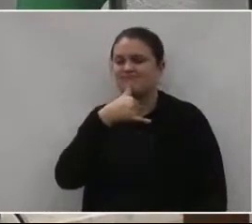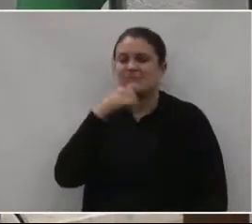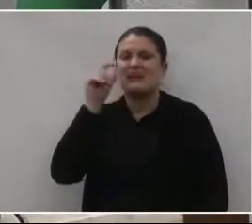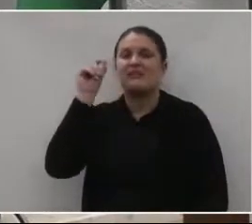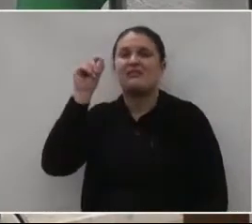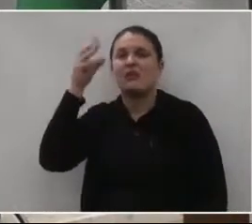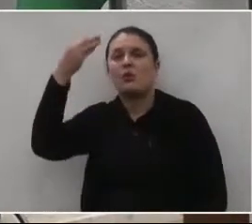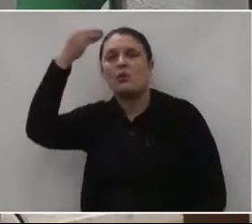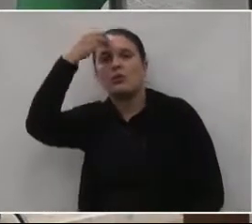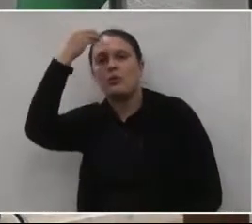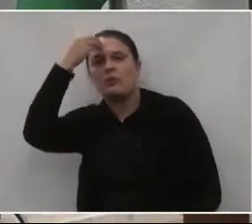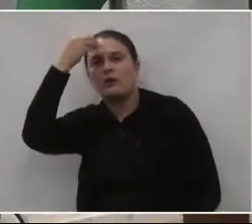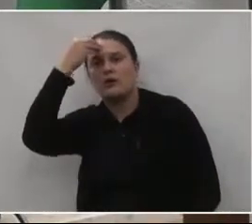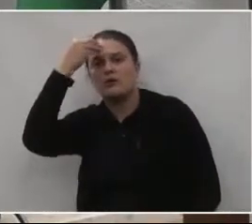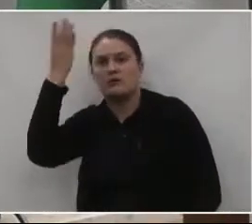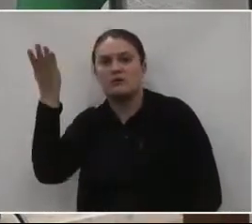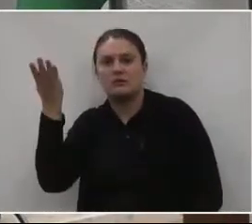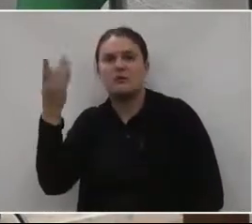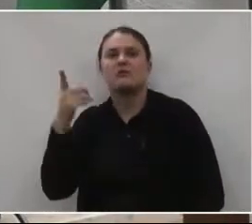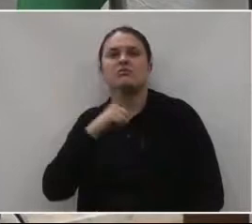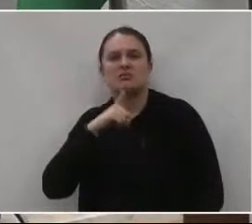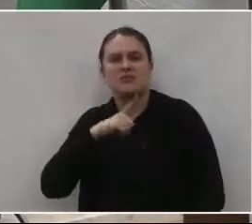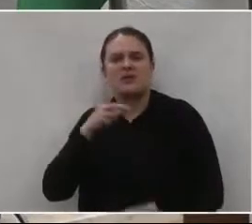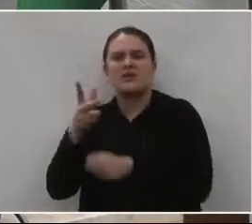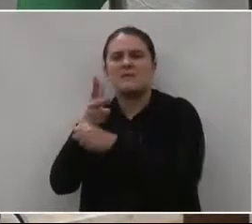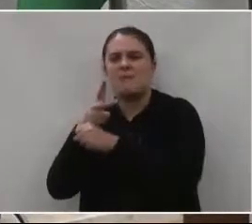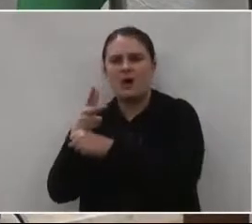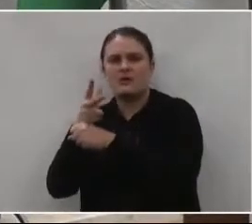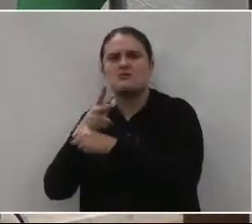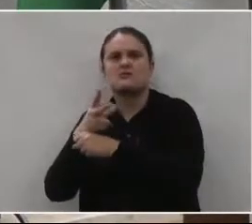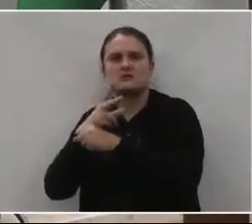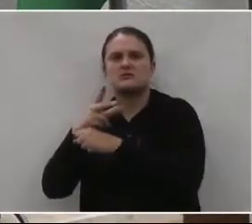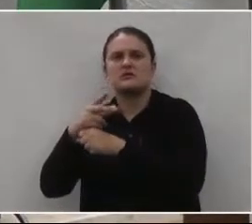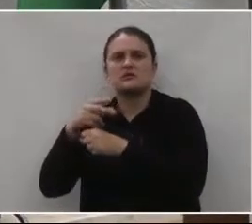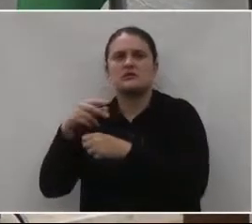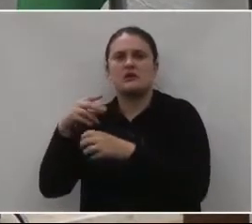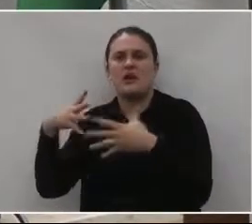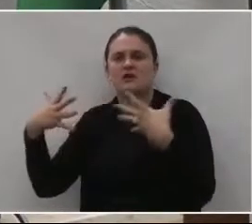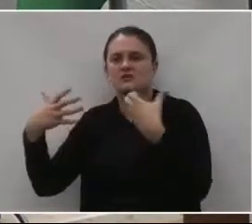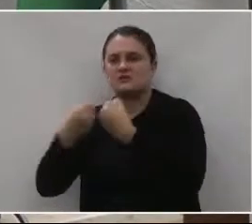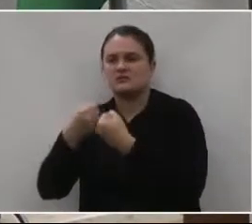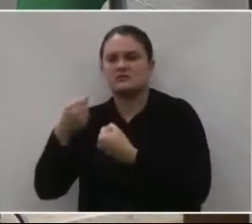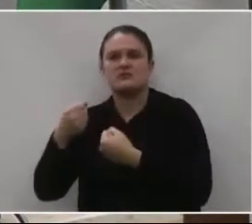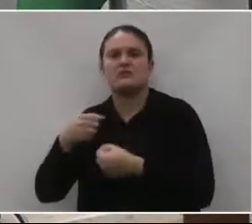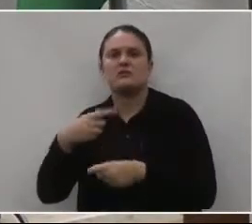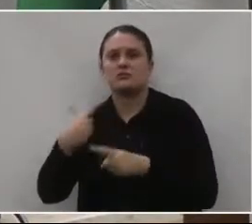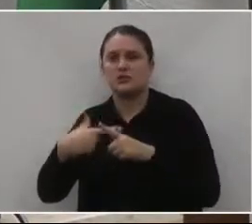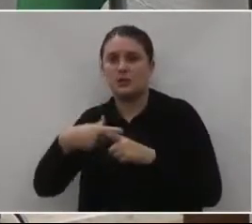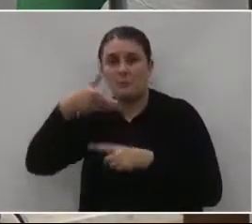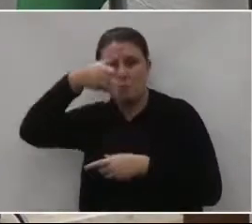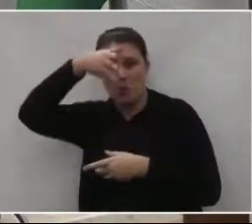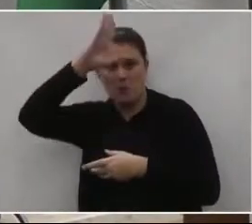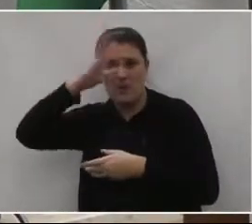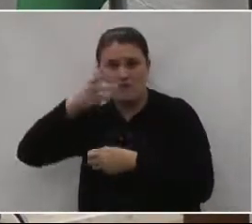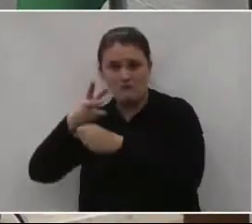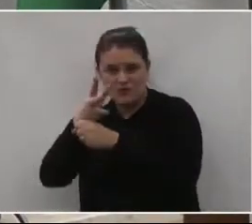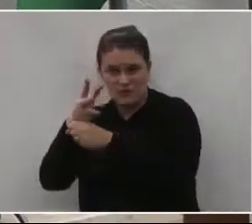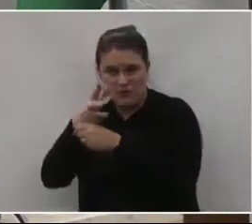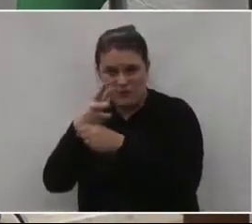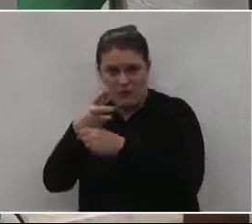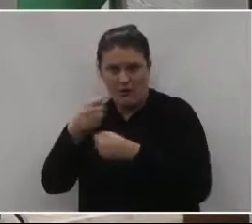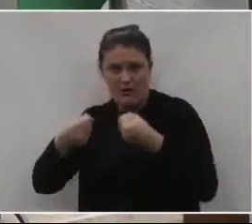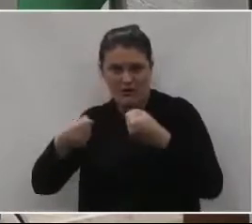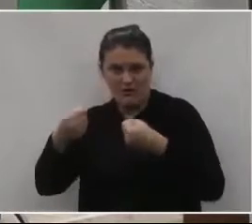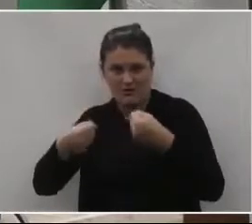causador. Estão lá as imagens na rede social, filmadas pelo comandante do Corpo de Bombeiros de União da Vitória,